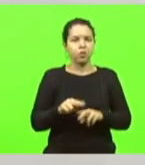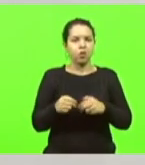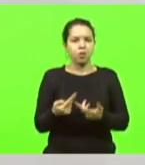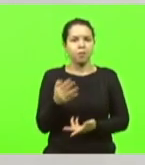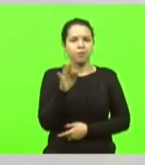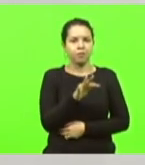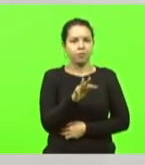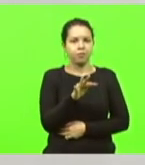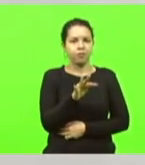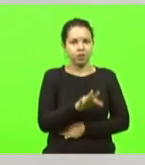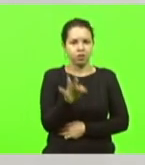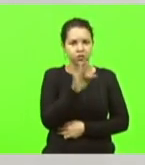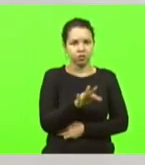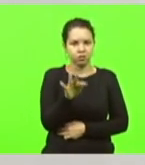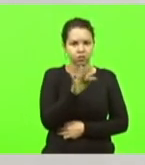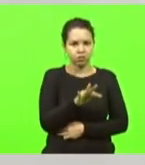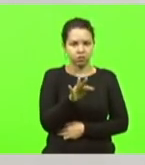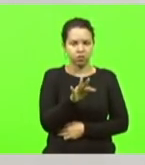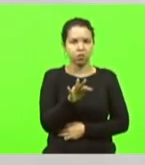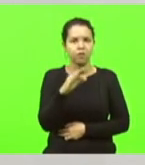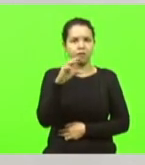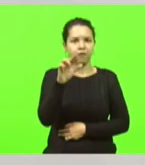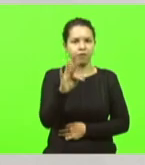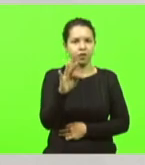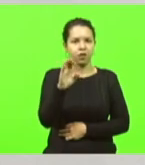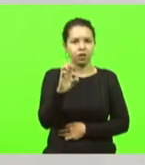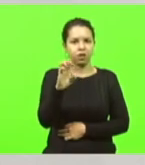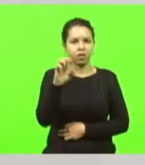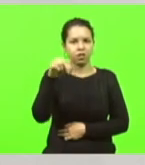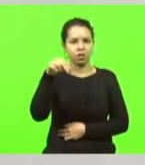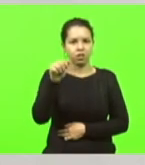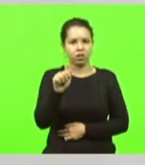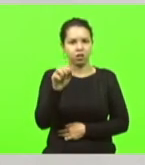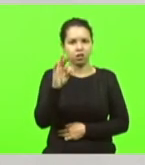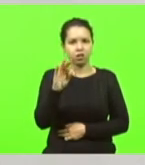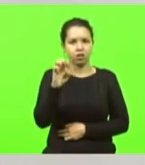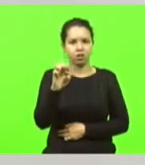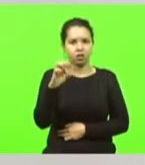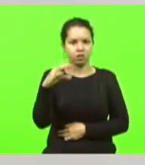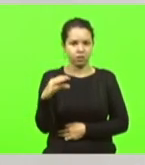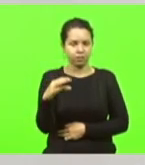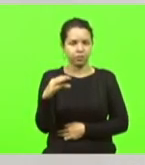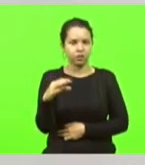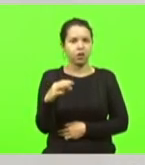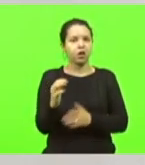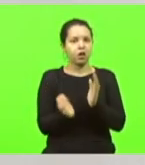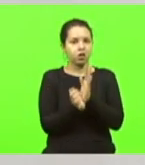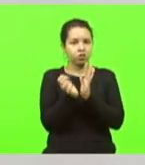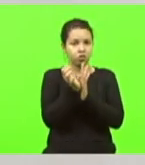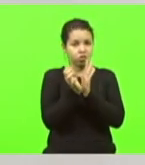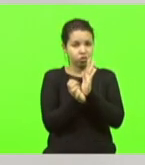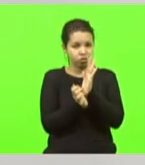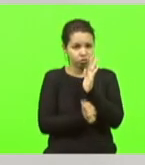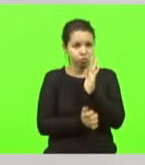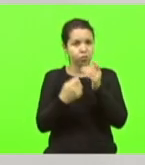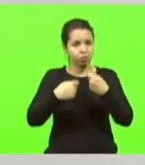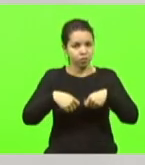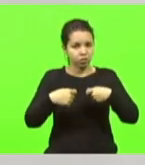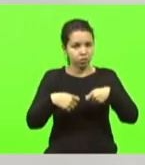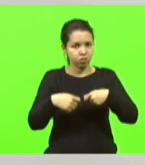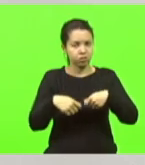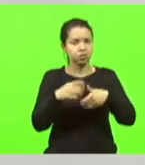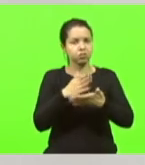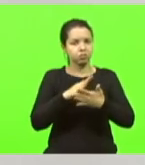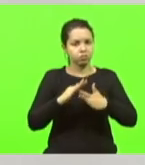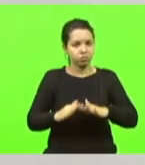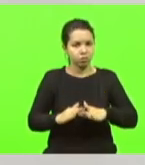Construtores, FENAPEC. A necessidade da desburocratização do setor tem sido levada aos órgãos públicos